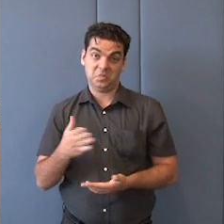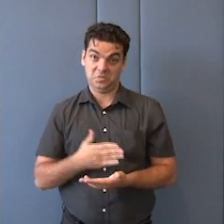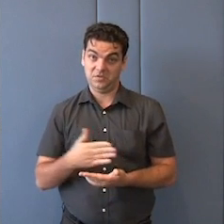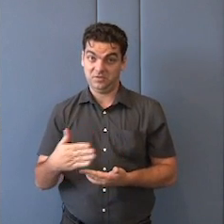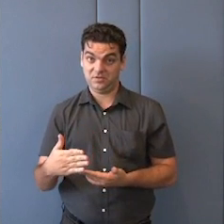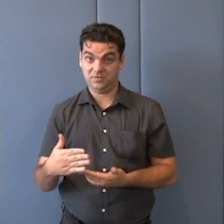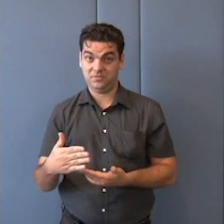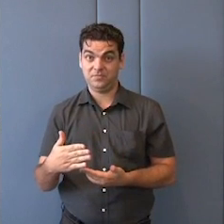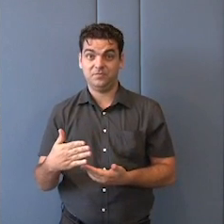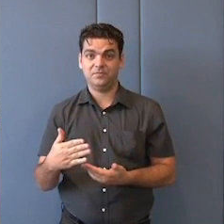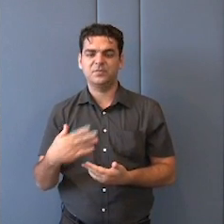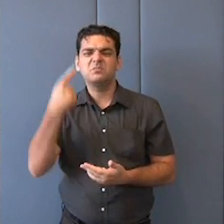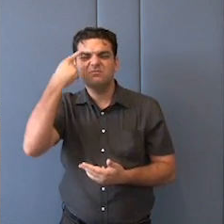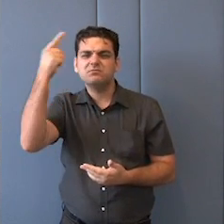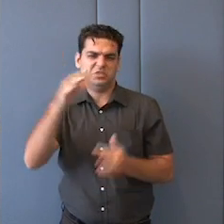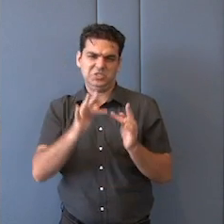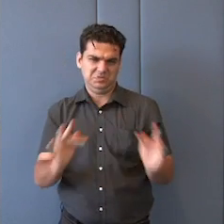algumas ideias.